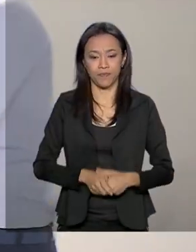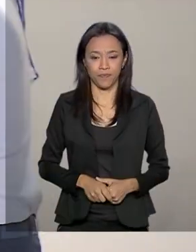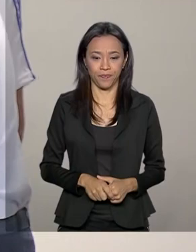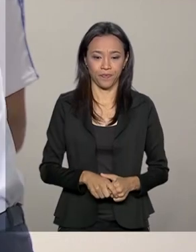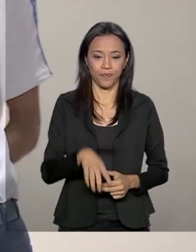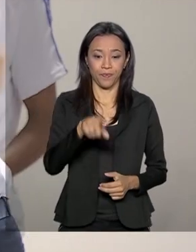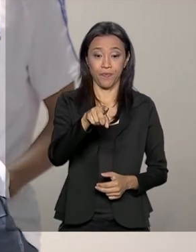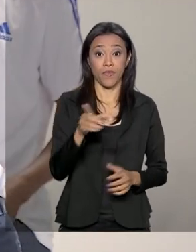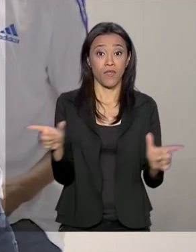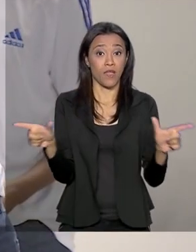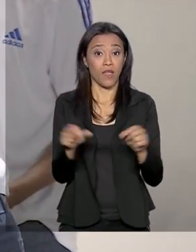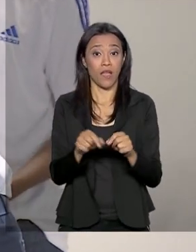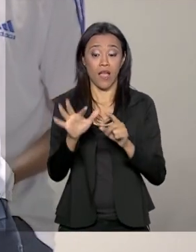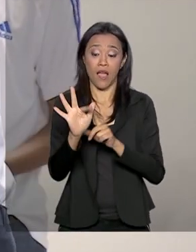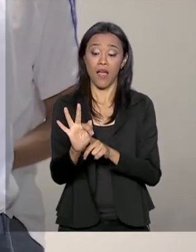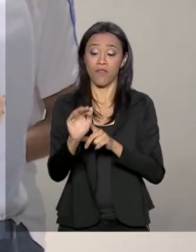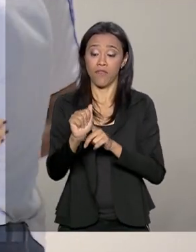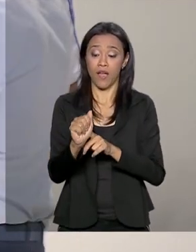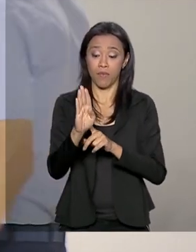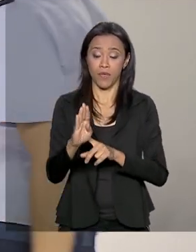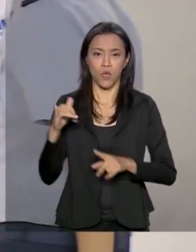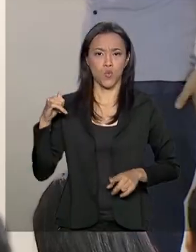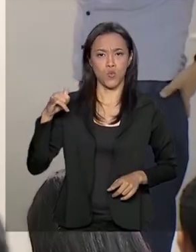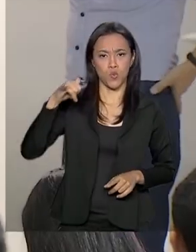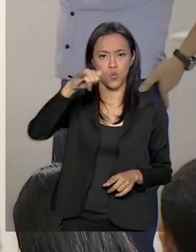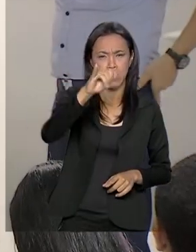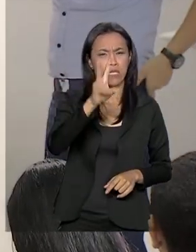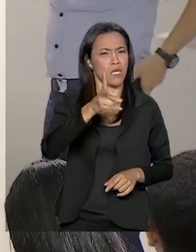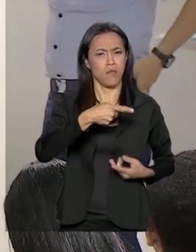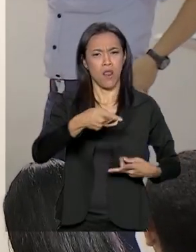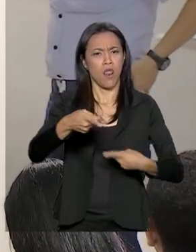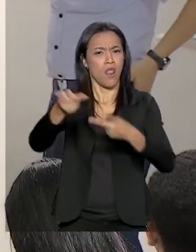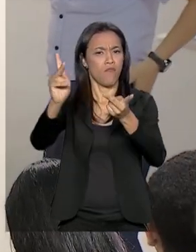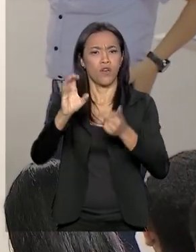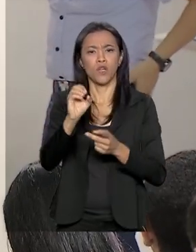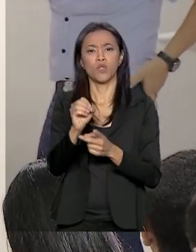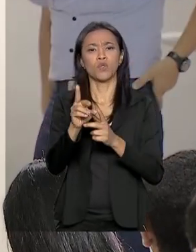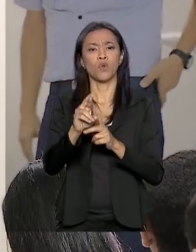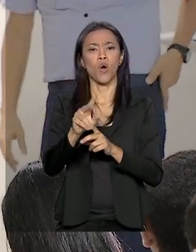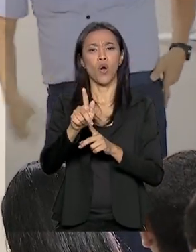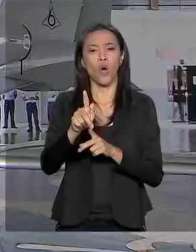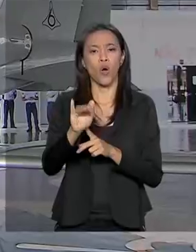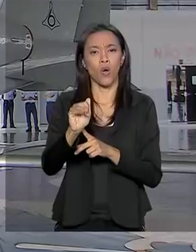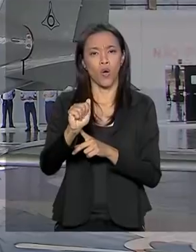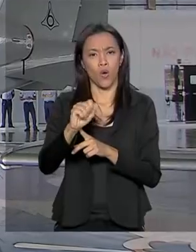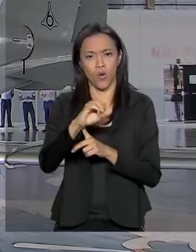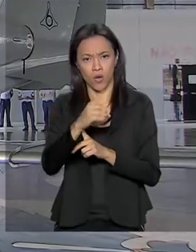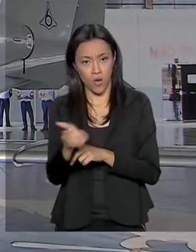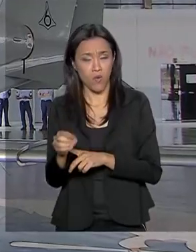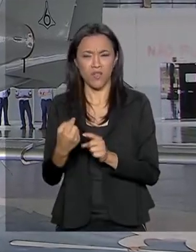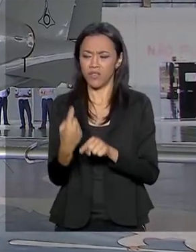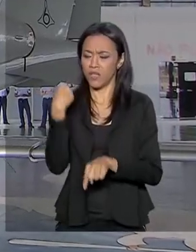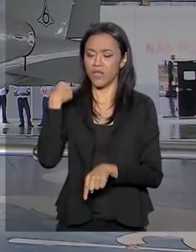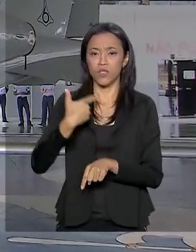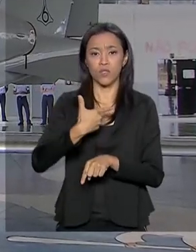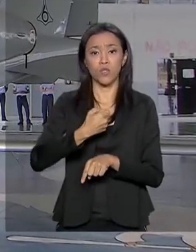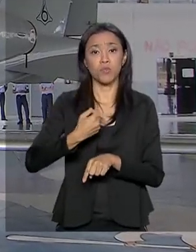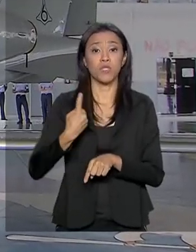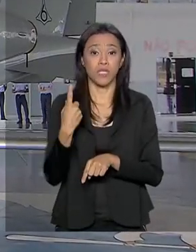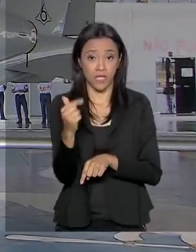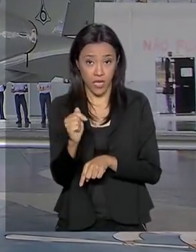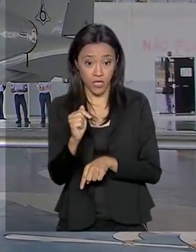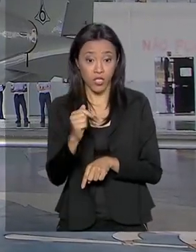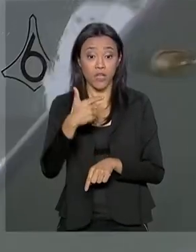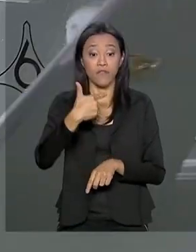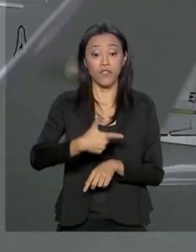Força Aérea Brasileira sempre fez o trabalho de transporte de órgãos, mas desde 2017 passou a disponibilizar 24